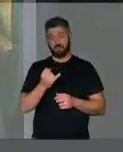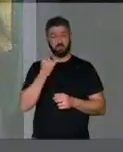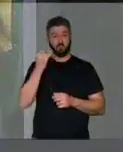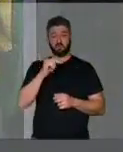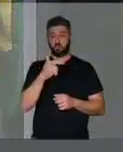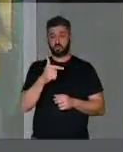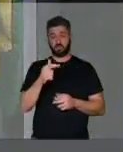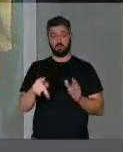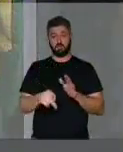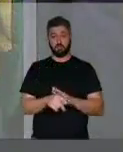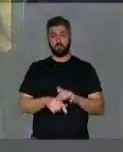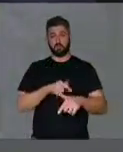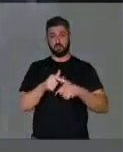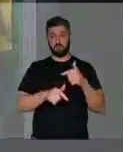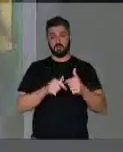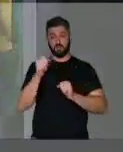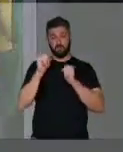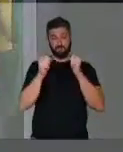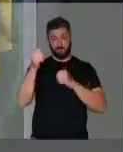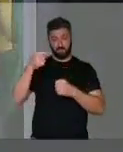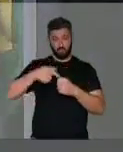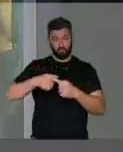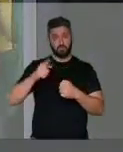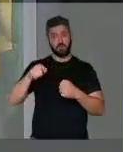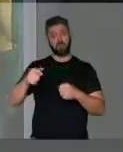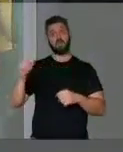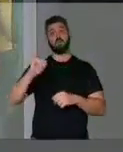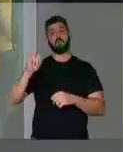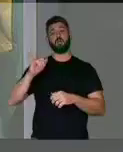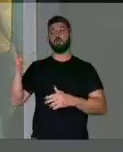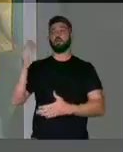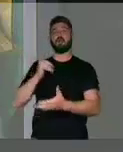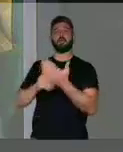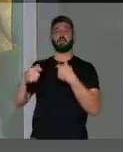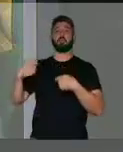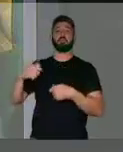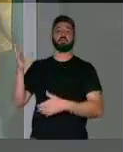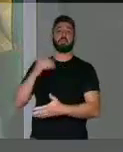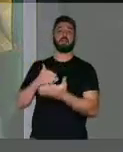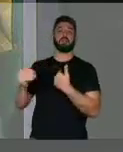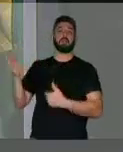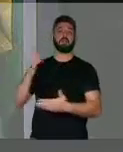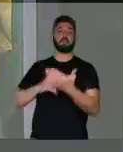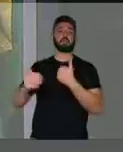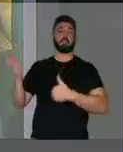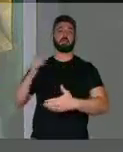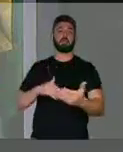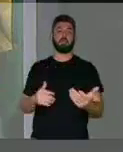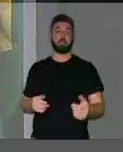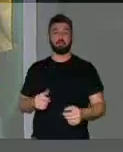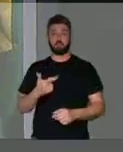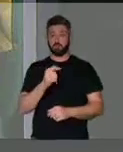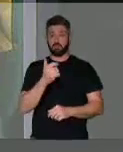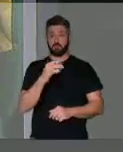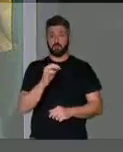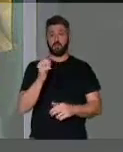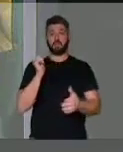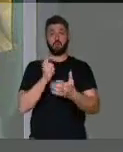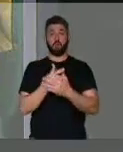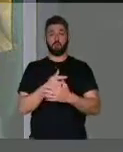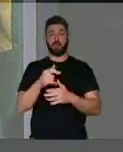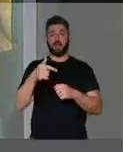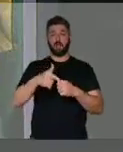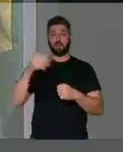importância dada da atividade de refino é o aumento das importações de derivados. Nós, em 2010, começamos a importar